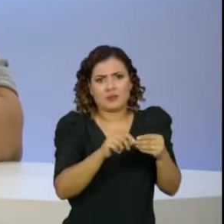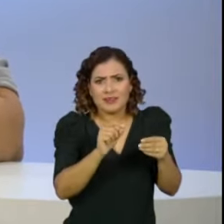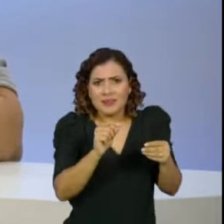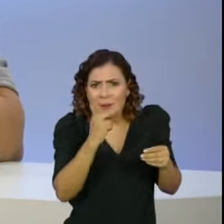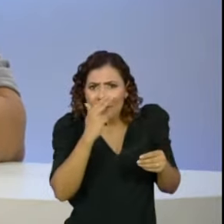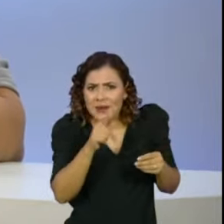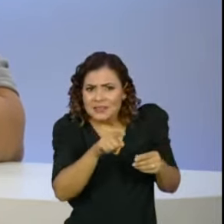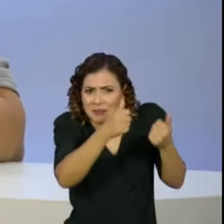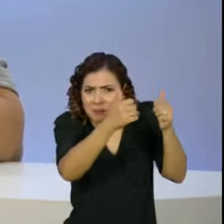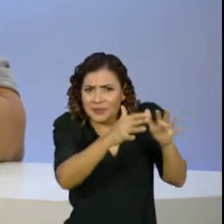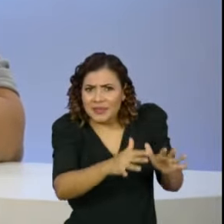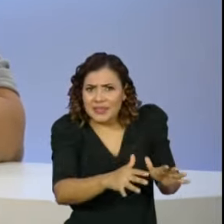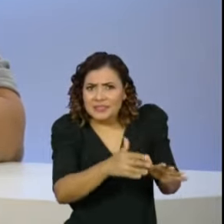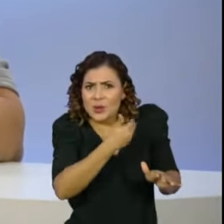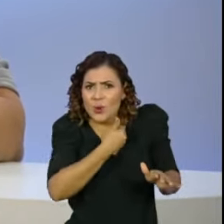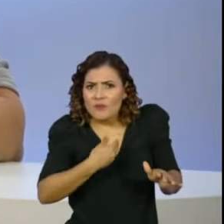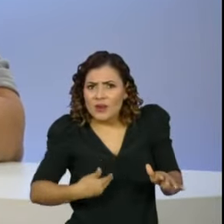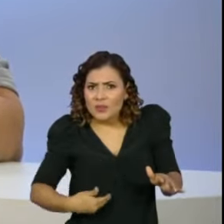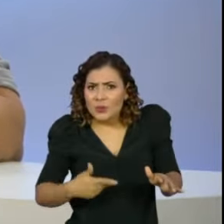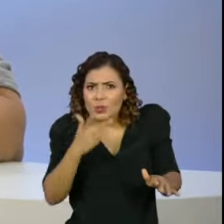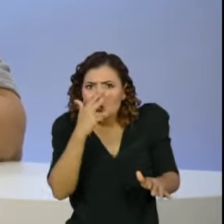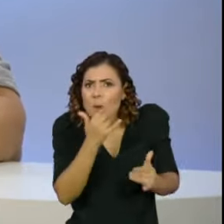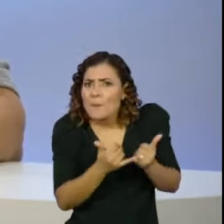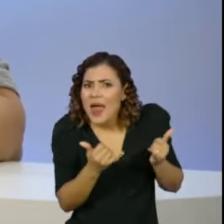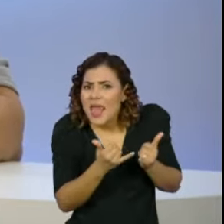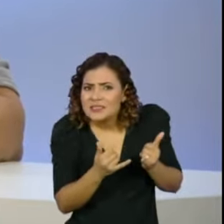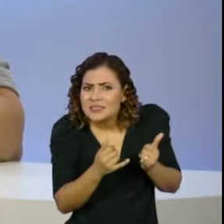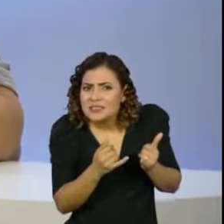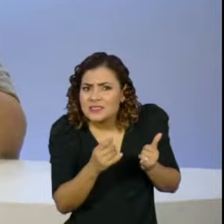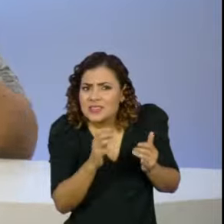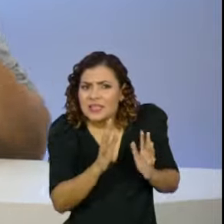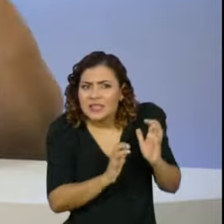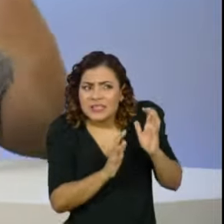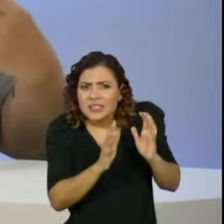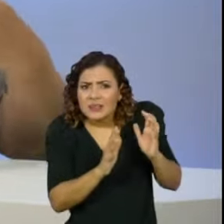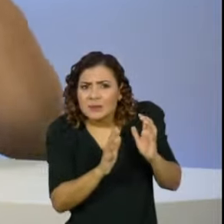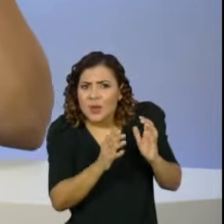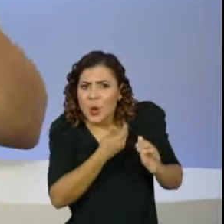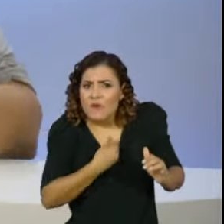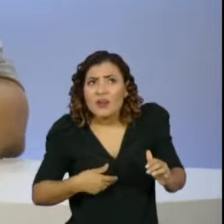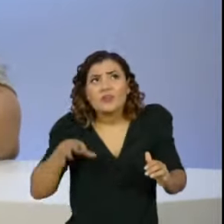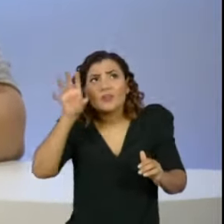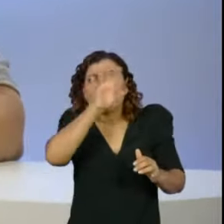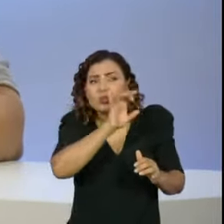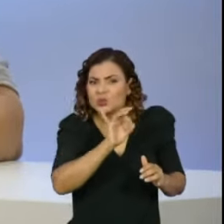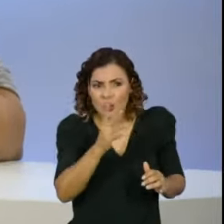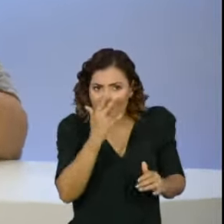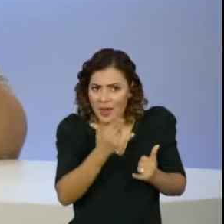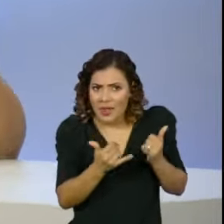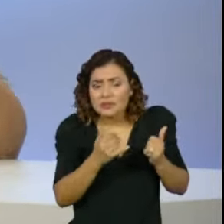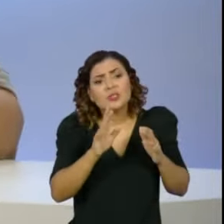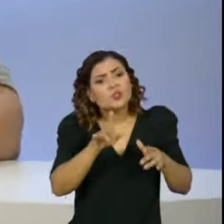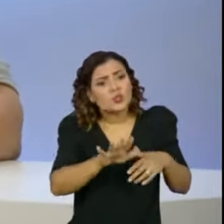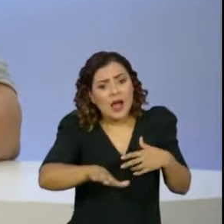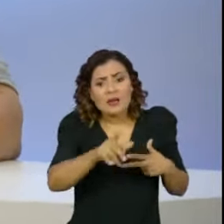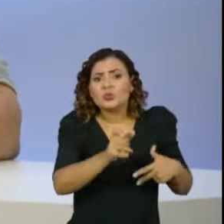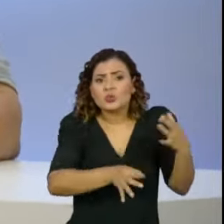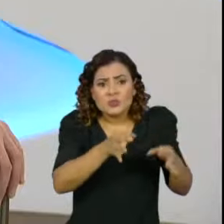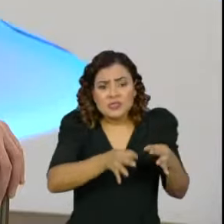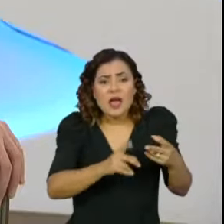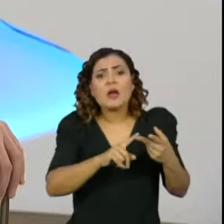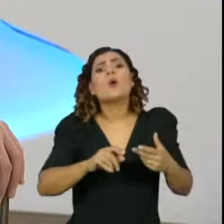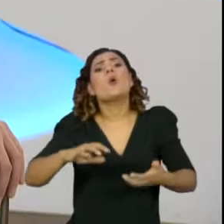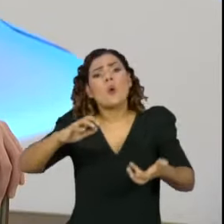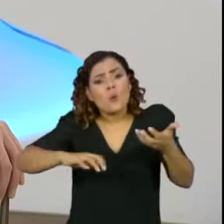Aparente crise com os governadores, presidente? Uma aparente crise em que nós temos todo o judiciário brasileiro e o próprio